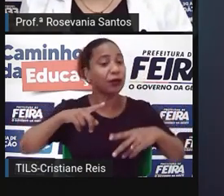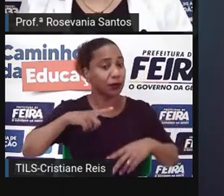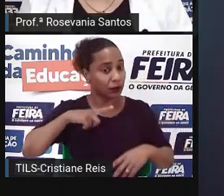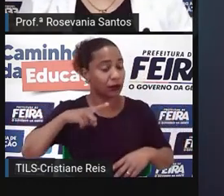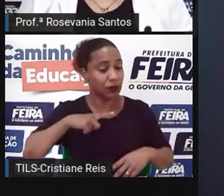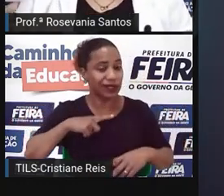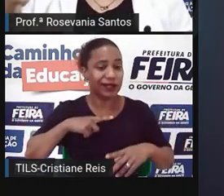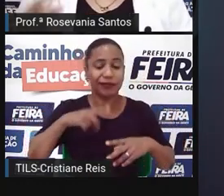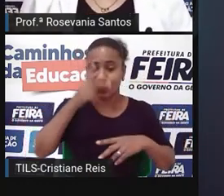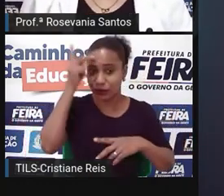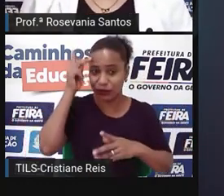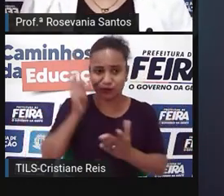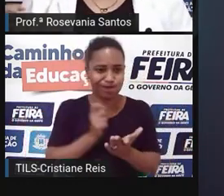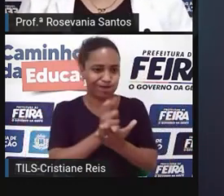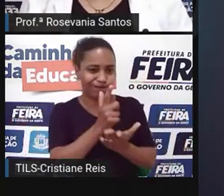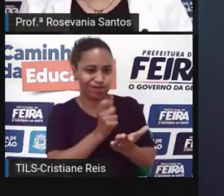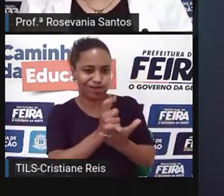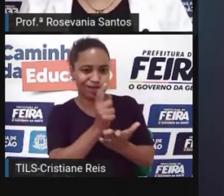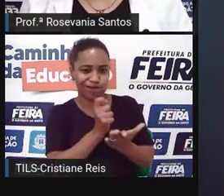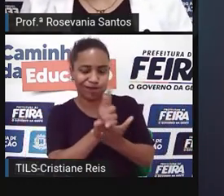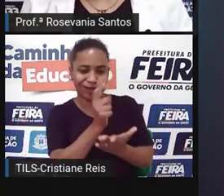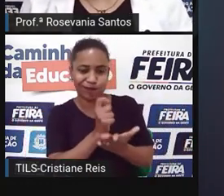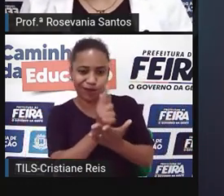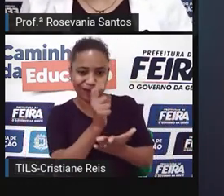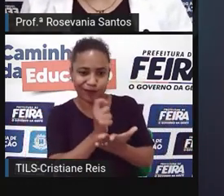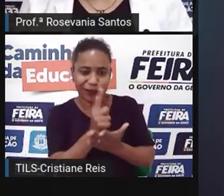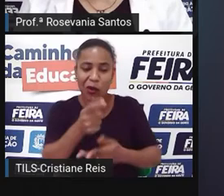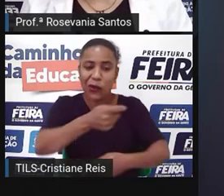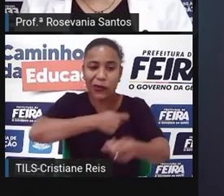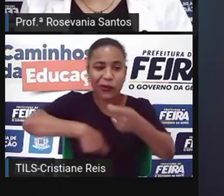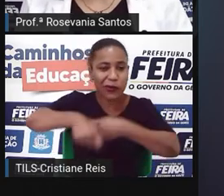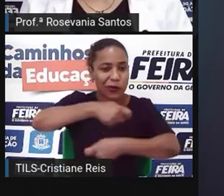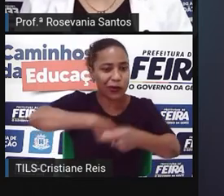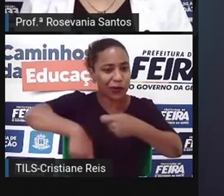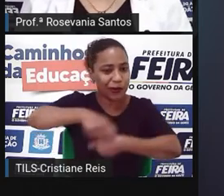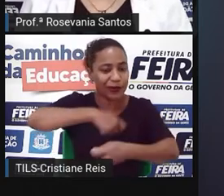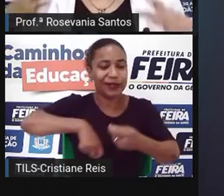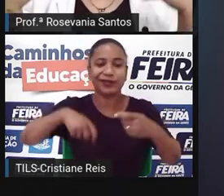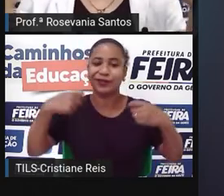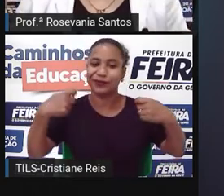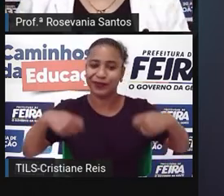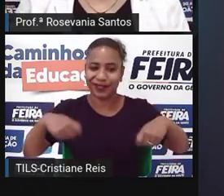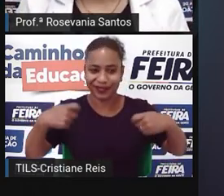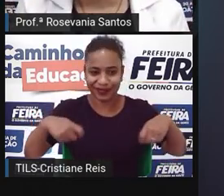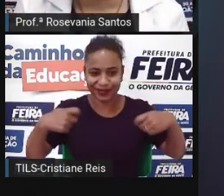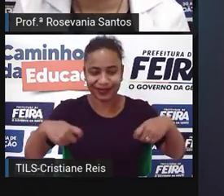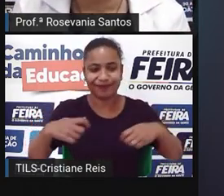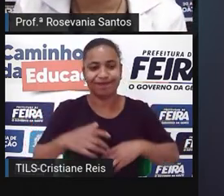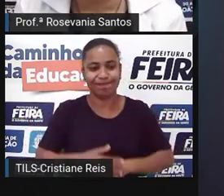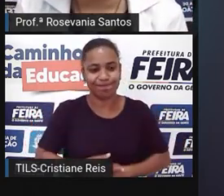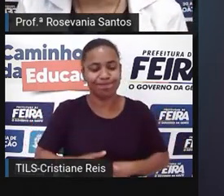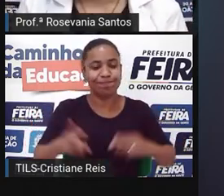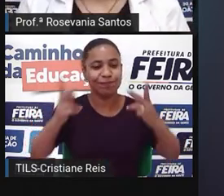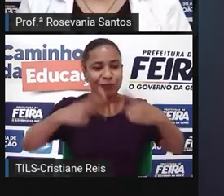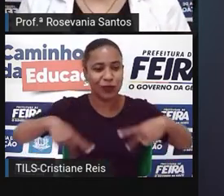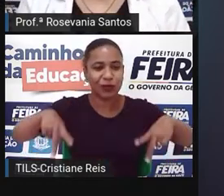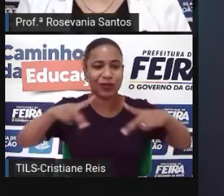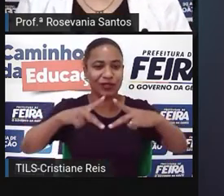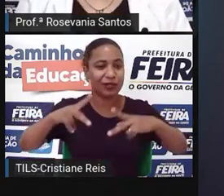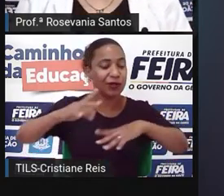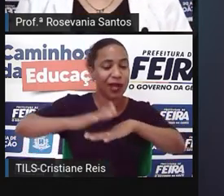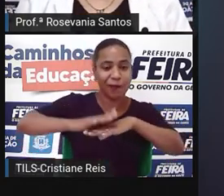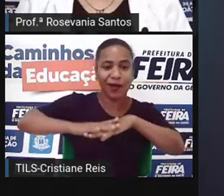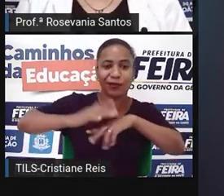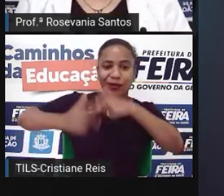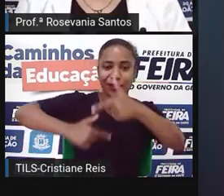consumidor. Todos eles existem, o fato também de ter essa grande população, uma grande quantidade de mão de obra.